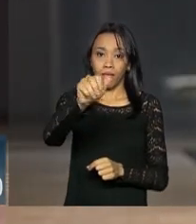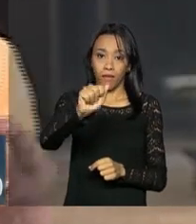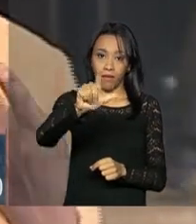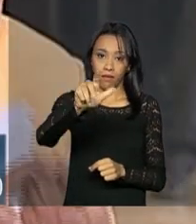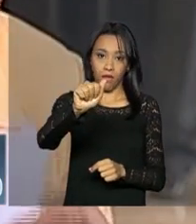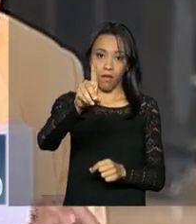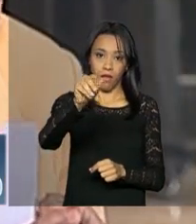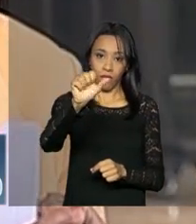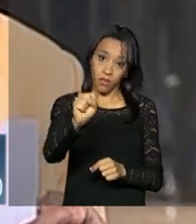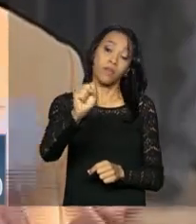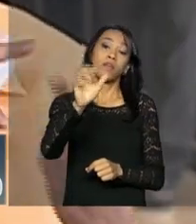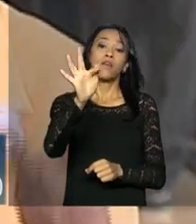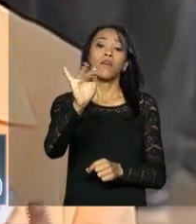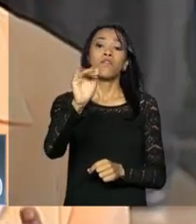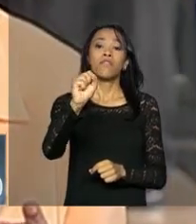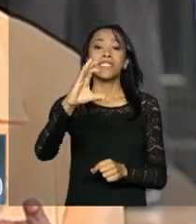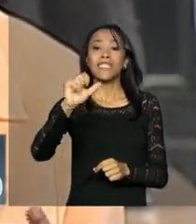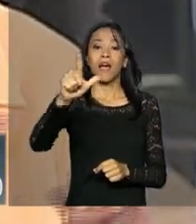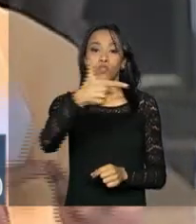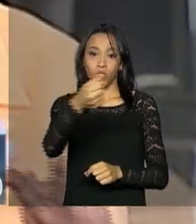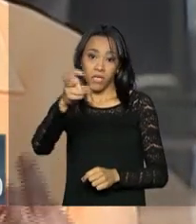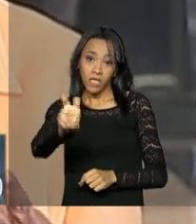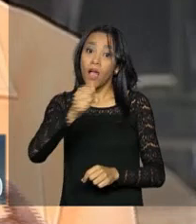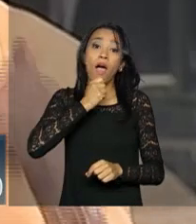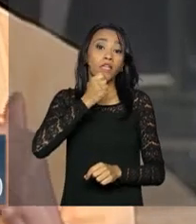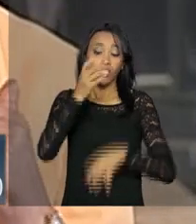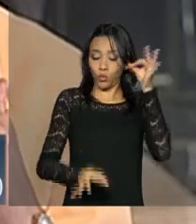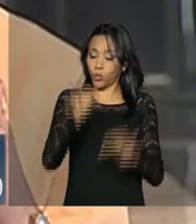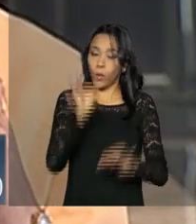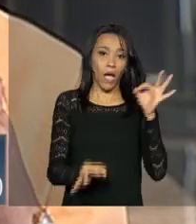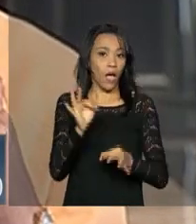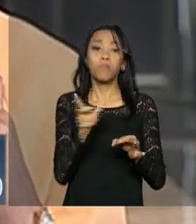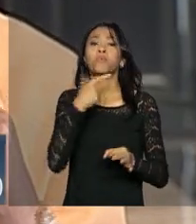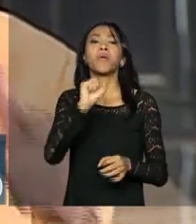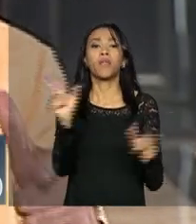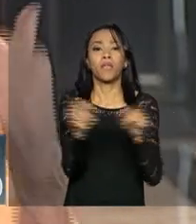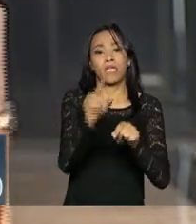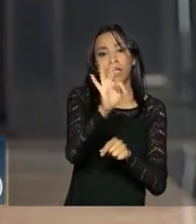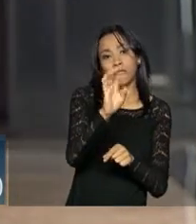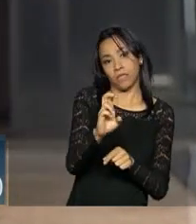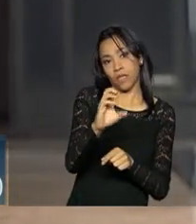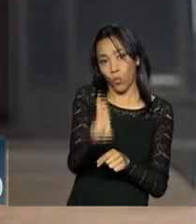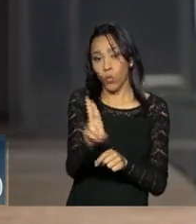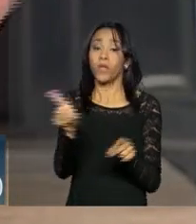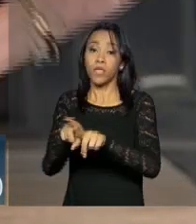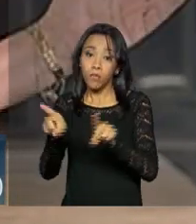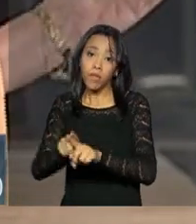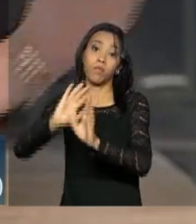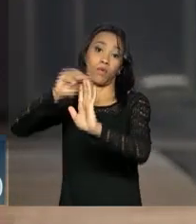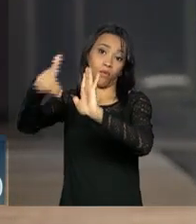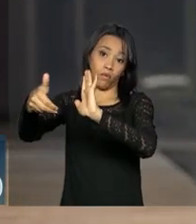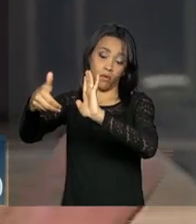não foram julgadas pelo TCU nem pelo Congresso, foram apresentadas sexta-feira. De quando é o processo de impeachment,